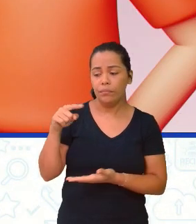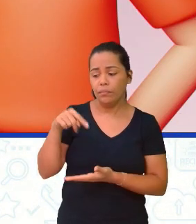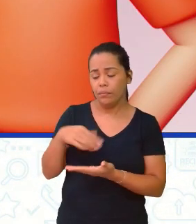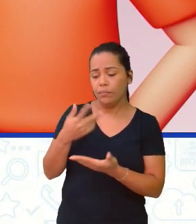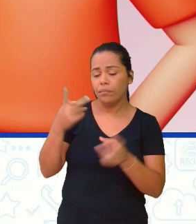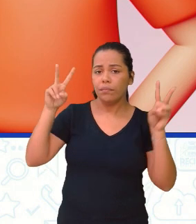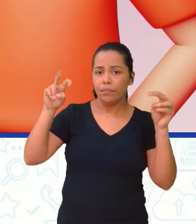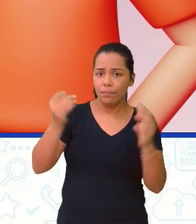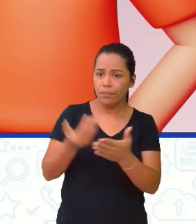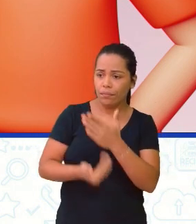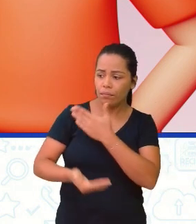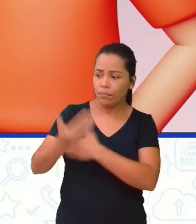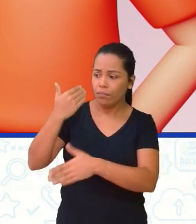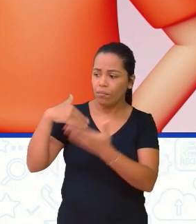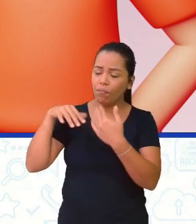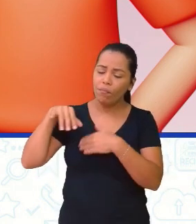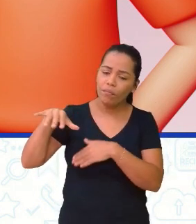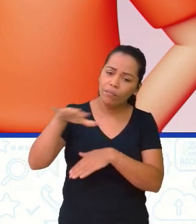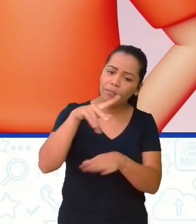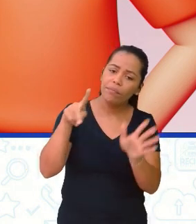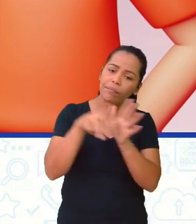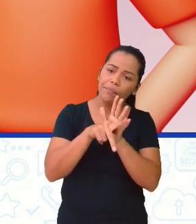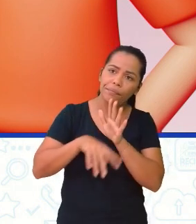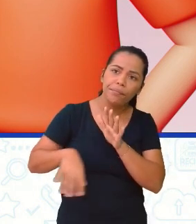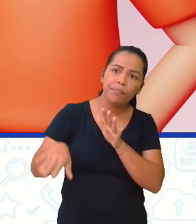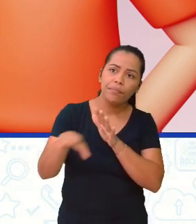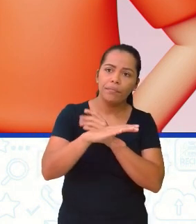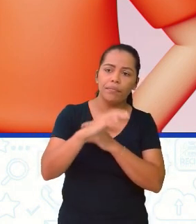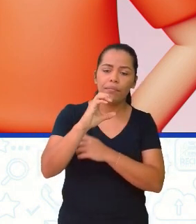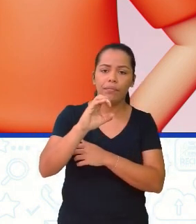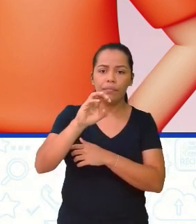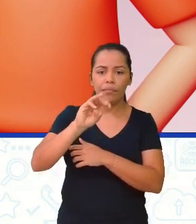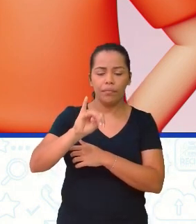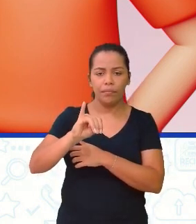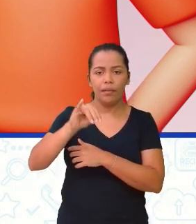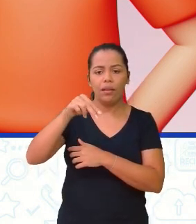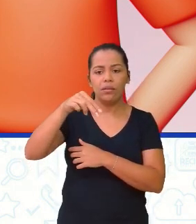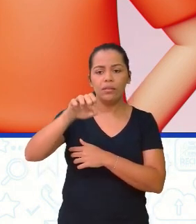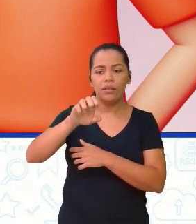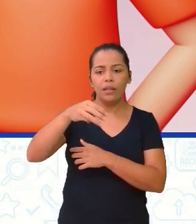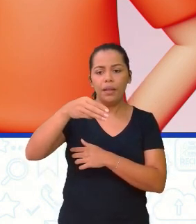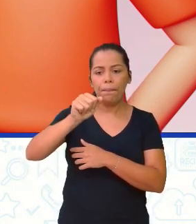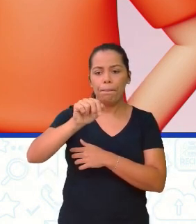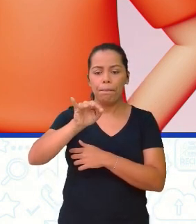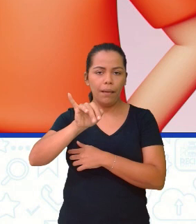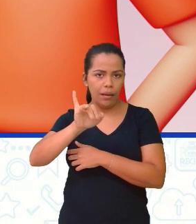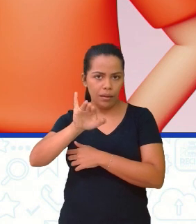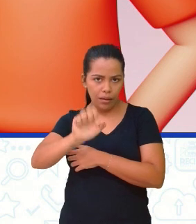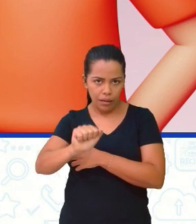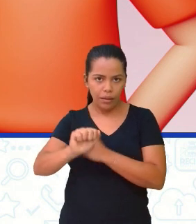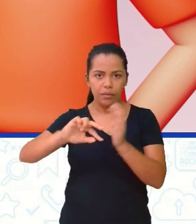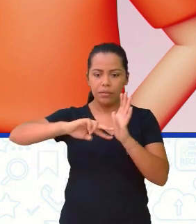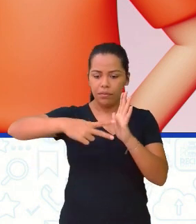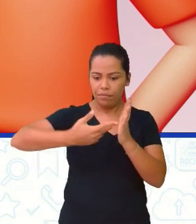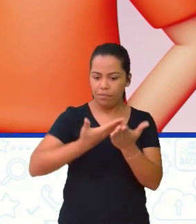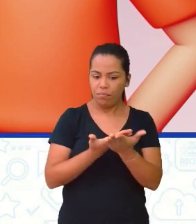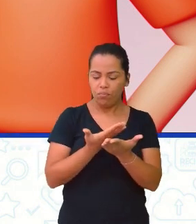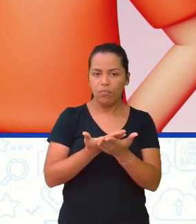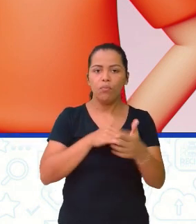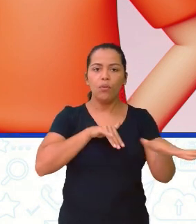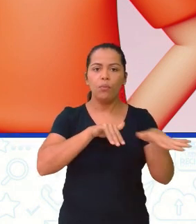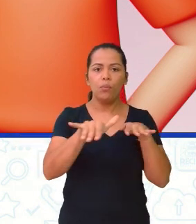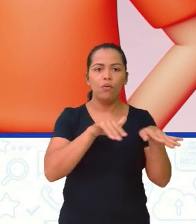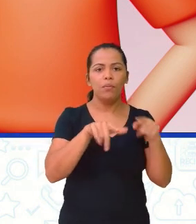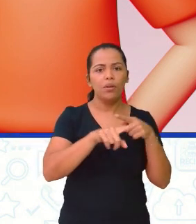passada é o ramo aí da mecânica chamado de cinemática, que estuda os movimentos sem se preocupar com as